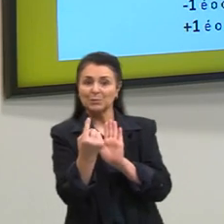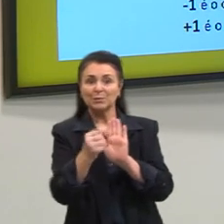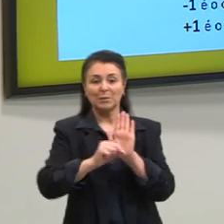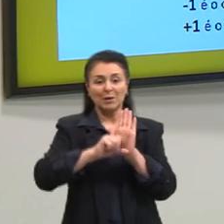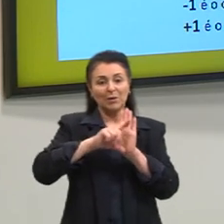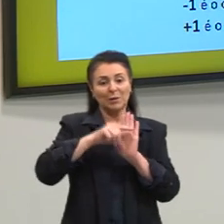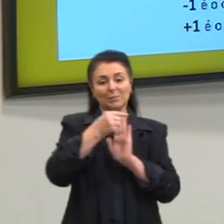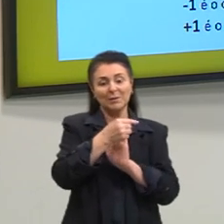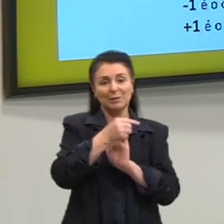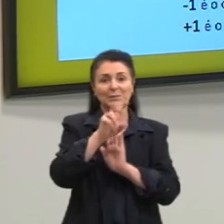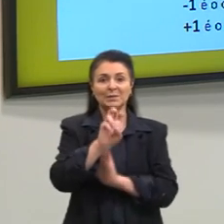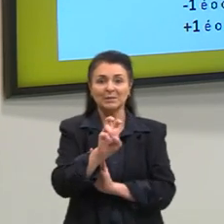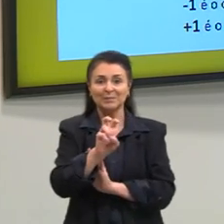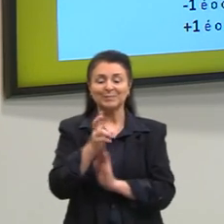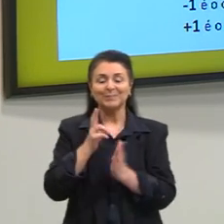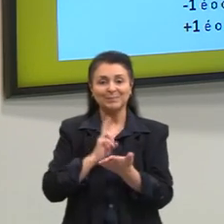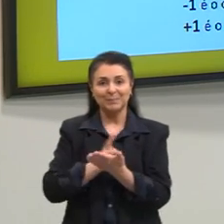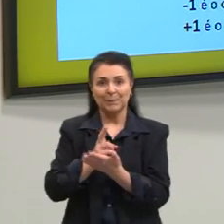Continuando.